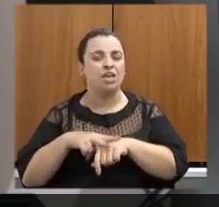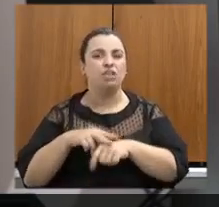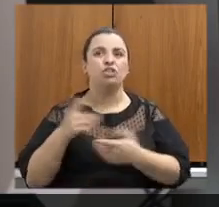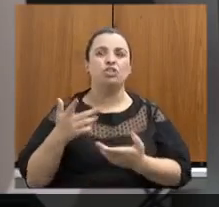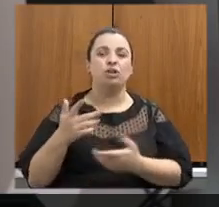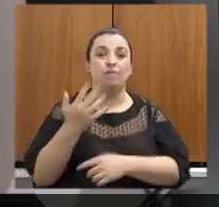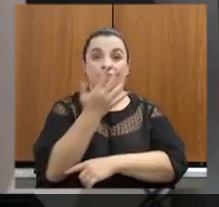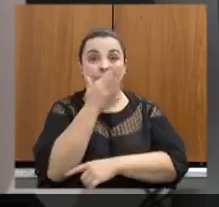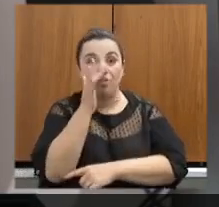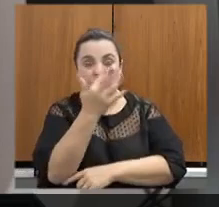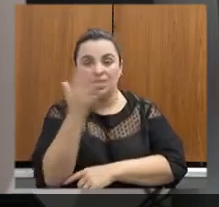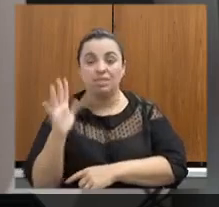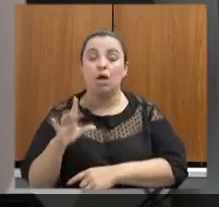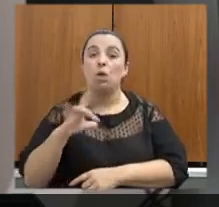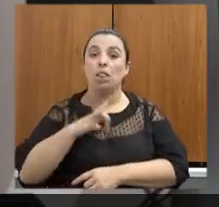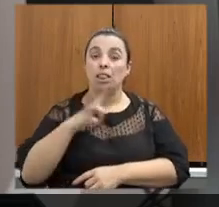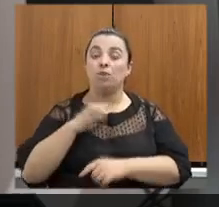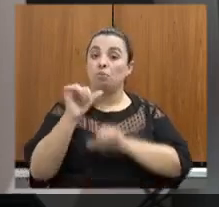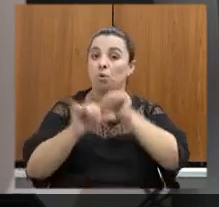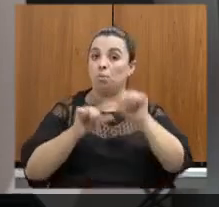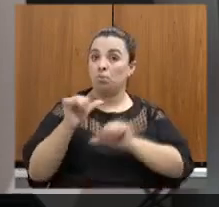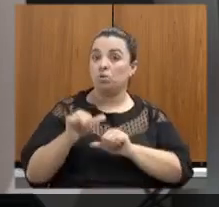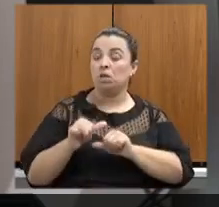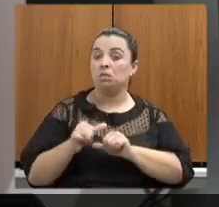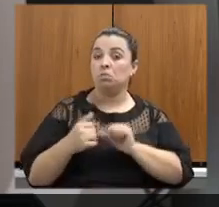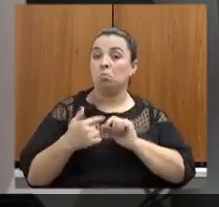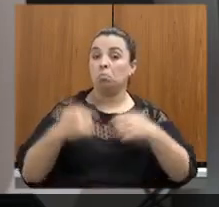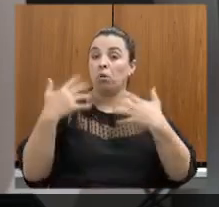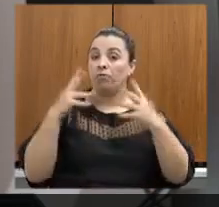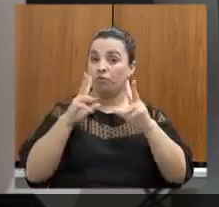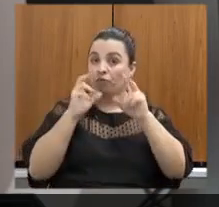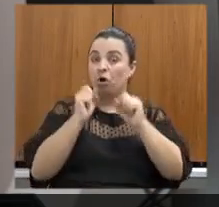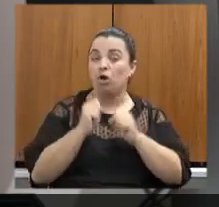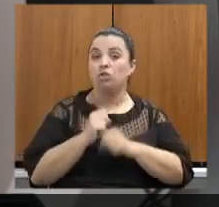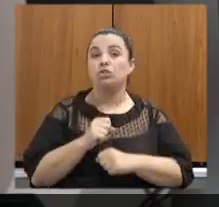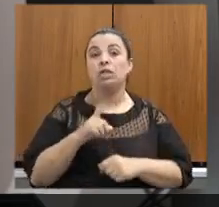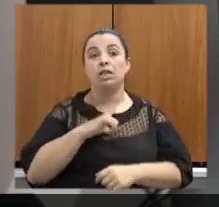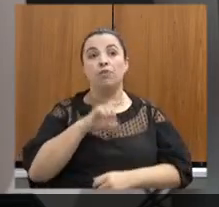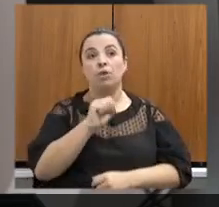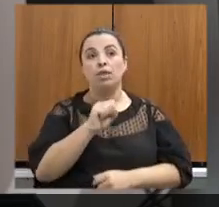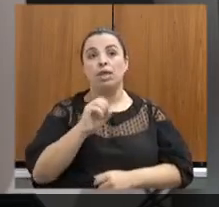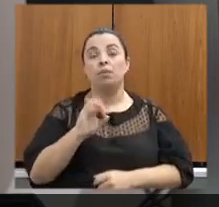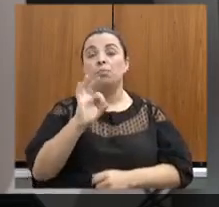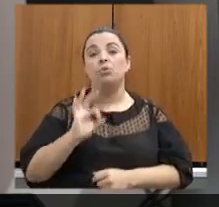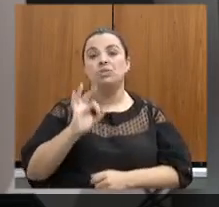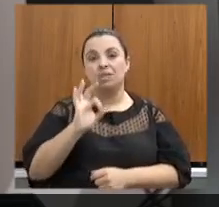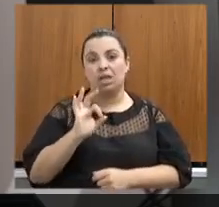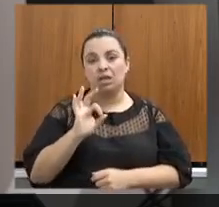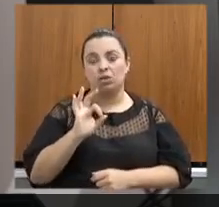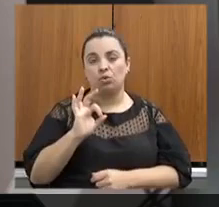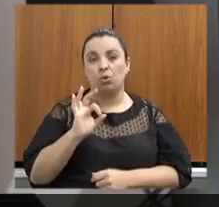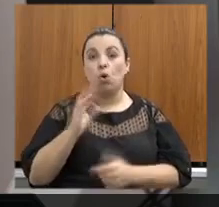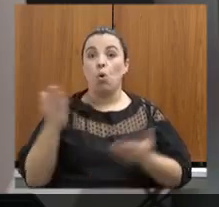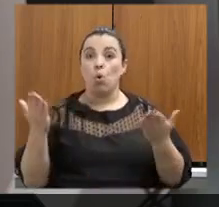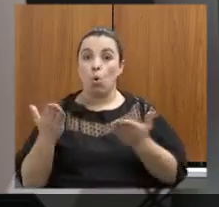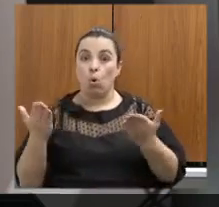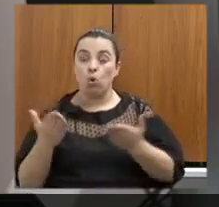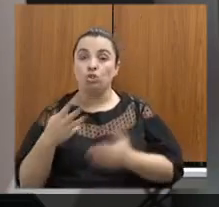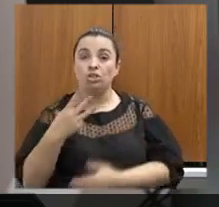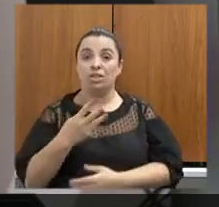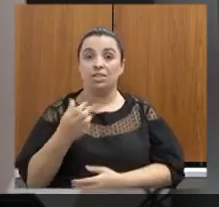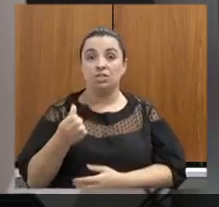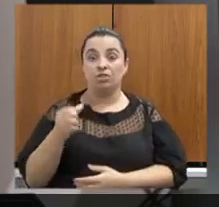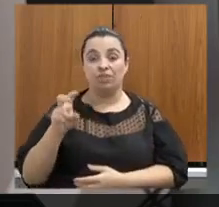comparado com o ano de 2018, de 88% do passivo. Hoje, apenas 395